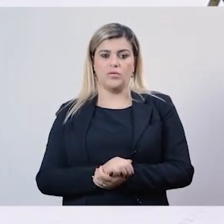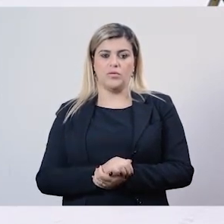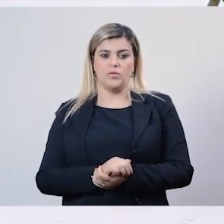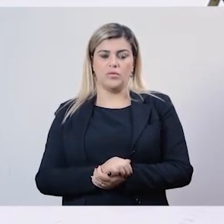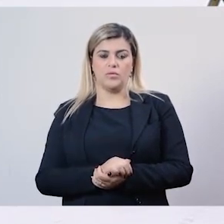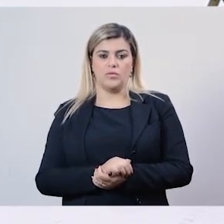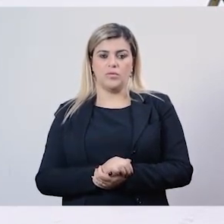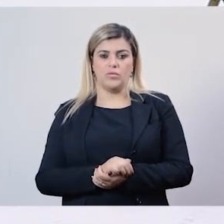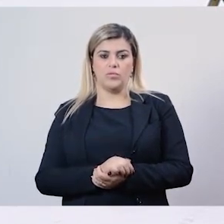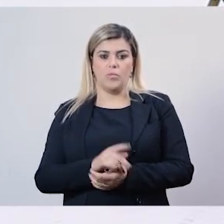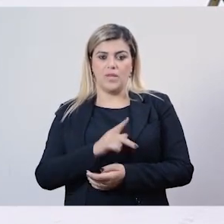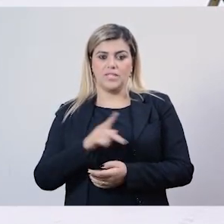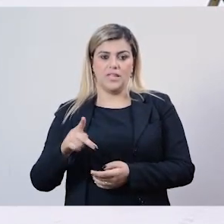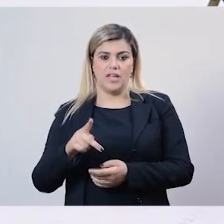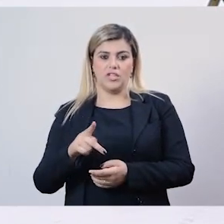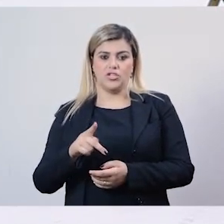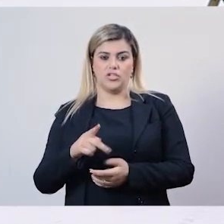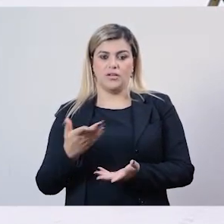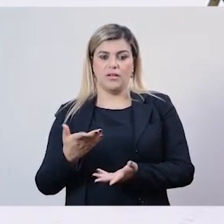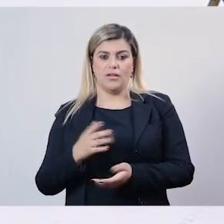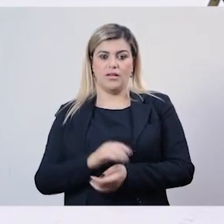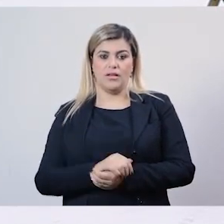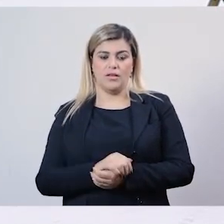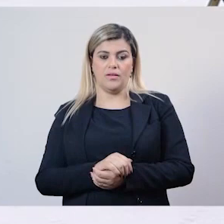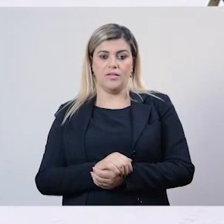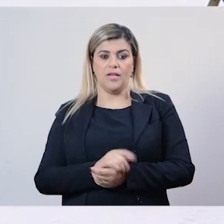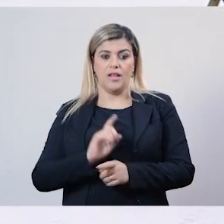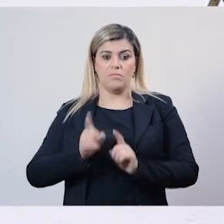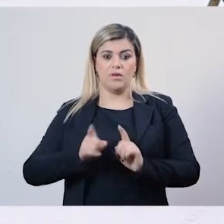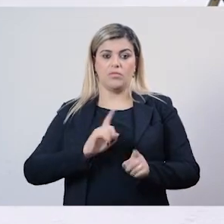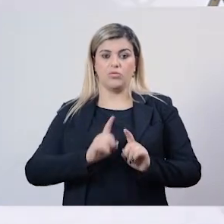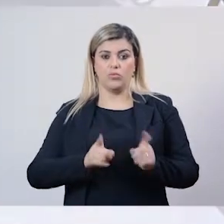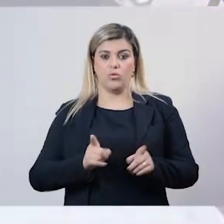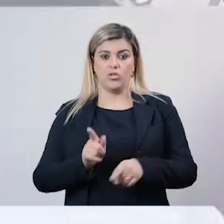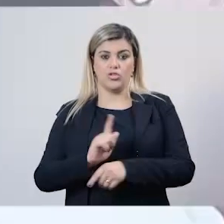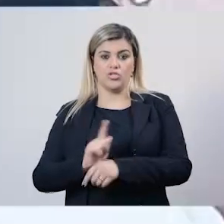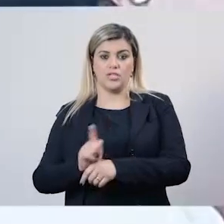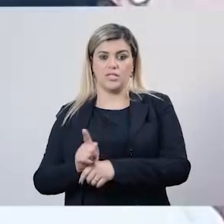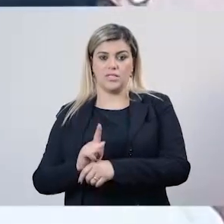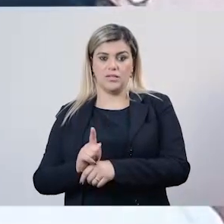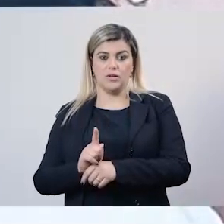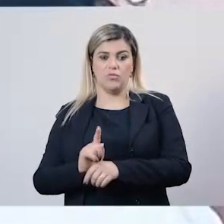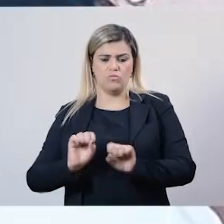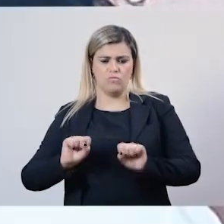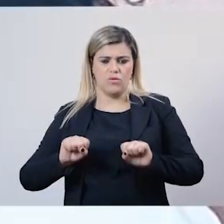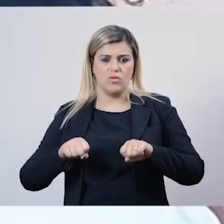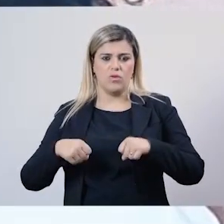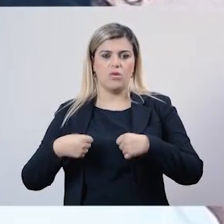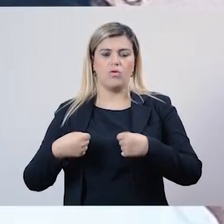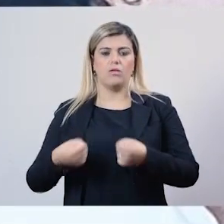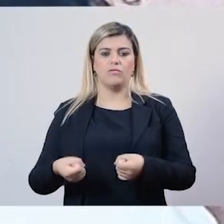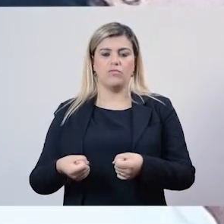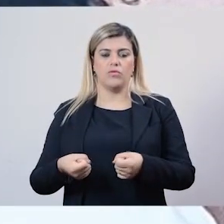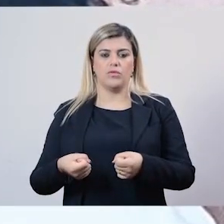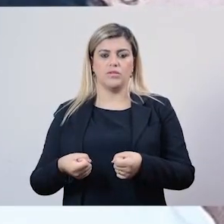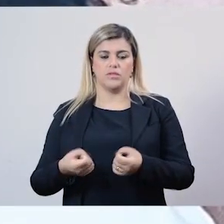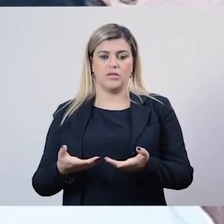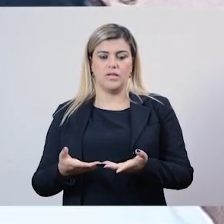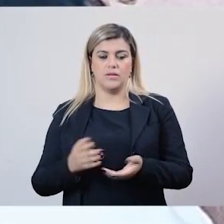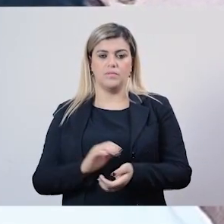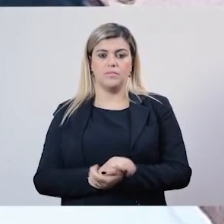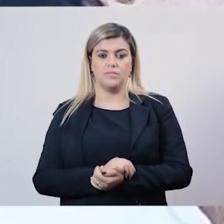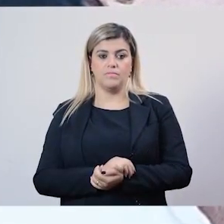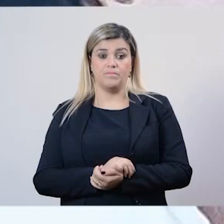realmente governou, fez a gestão com mão de ferro. Ele jogou duro. Jogou duro. precisava.